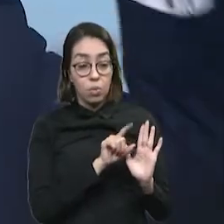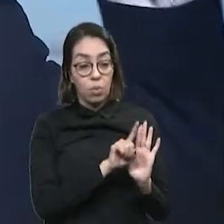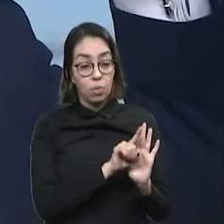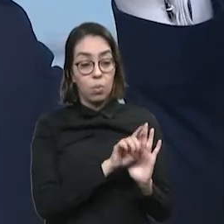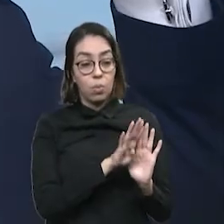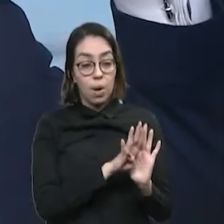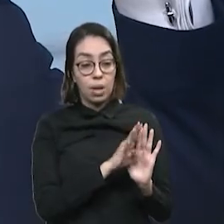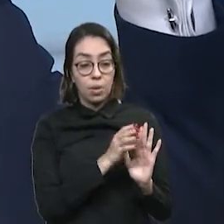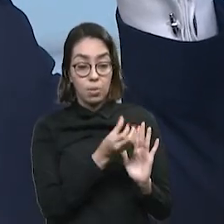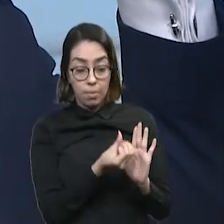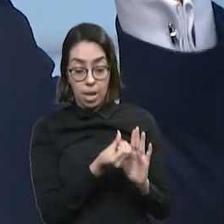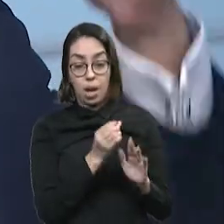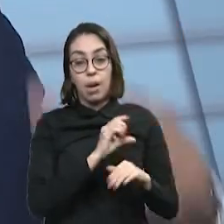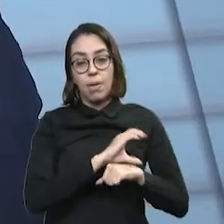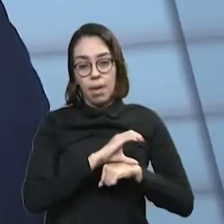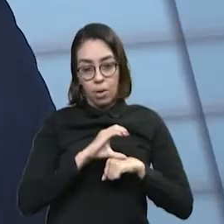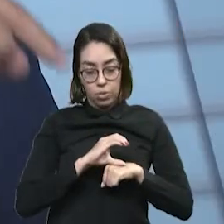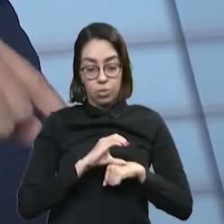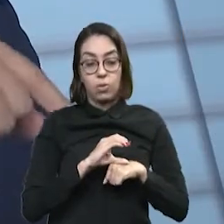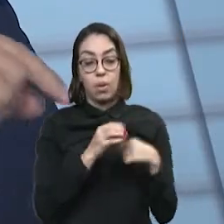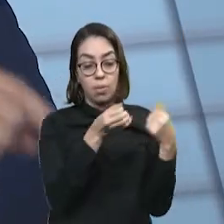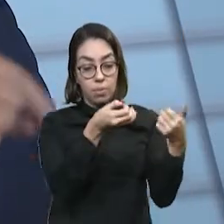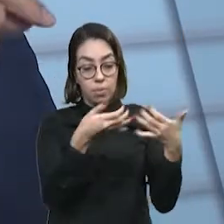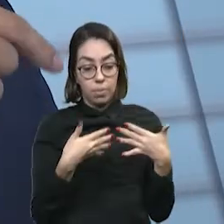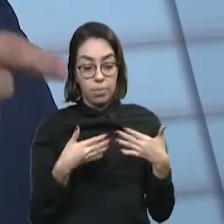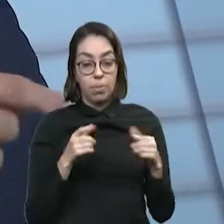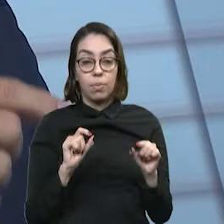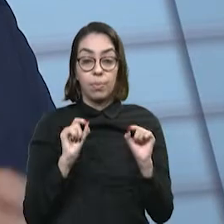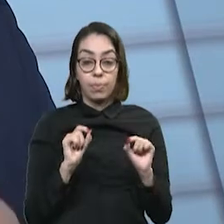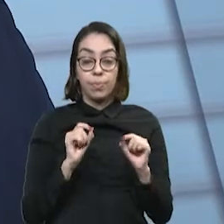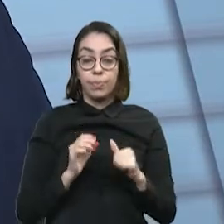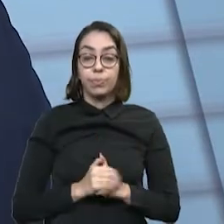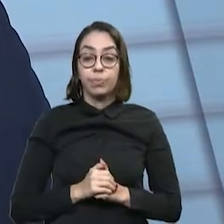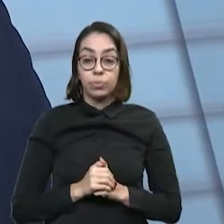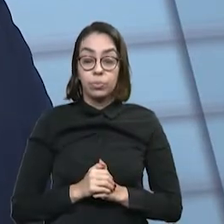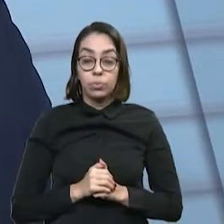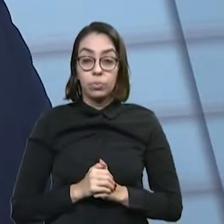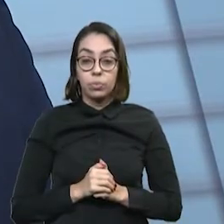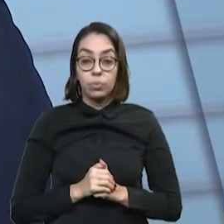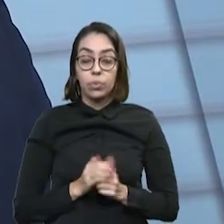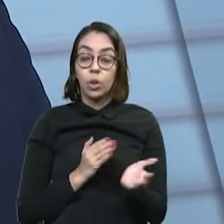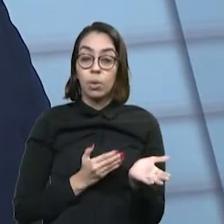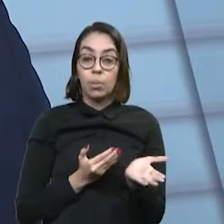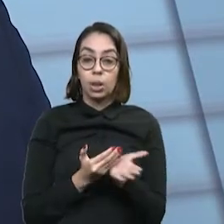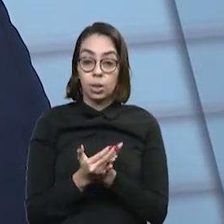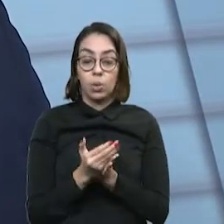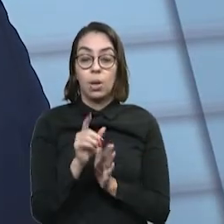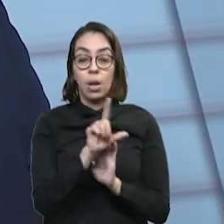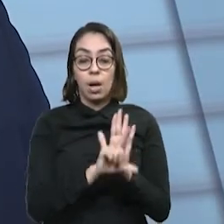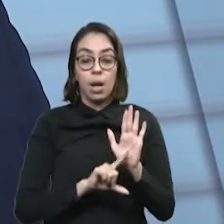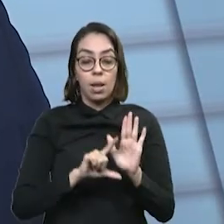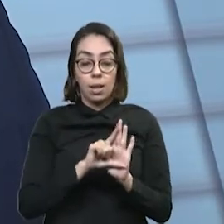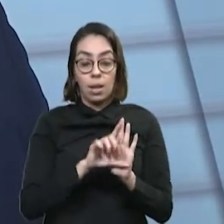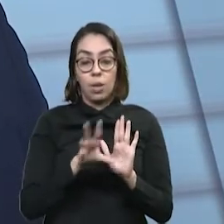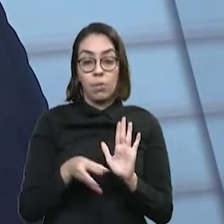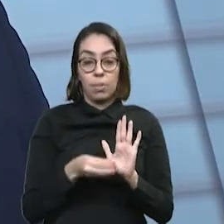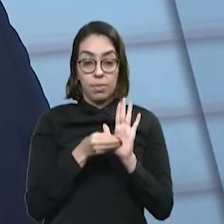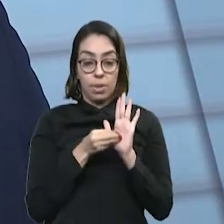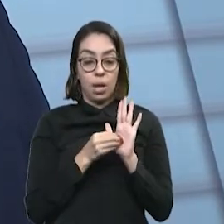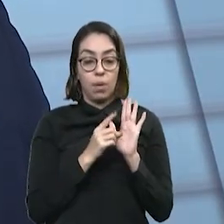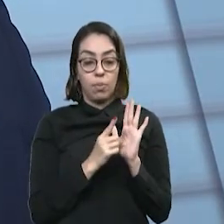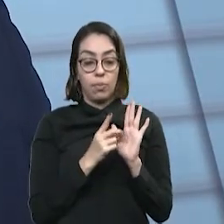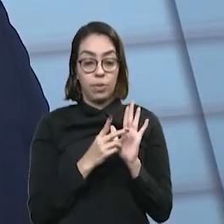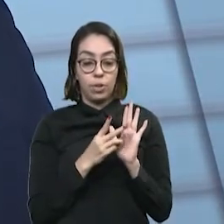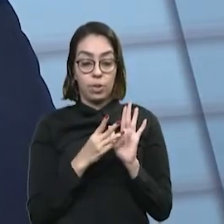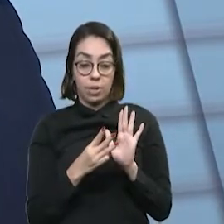lá da Constituição, que foi a motivação, o clamor constitucional que originou a lei complementar 123, do Simples Nacional.